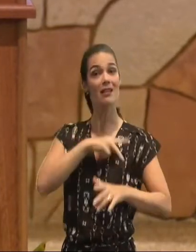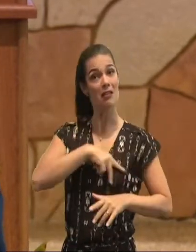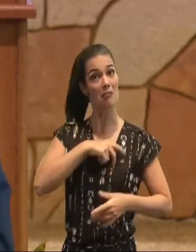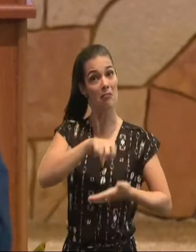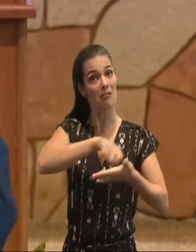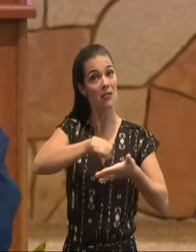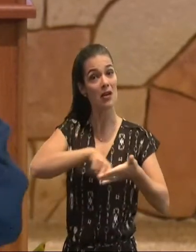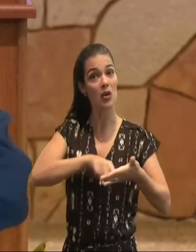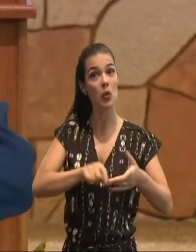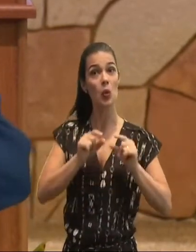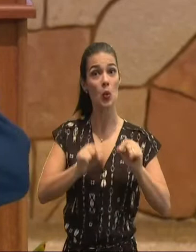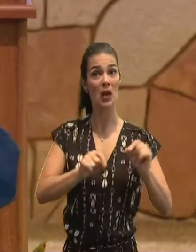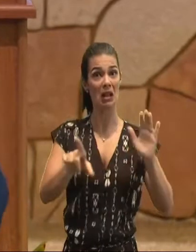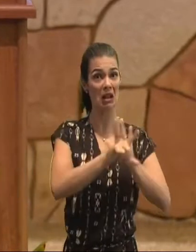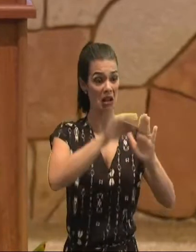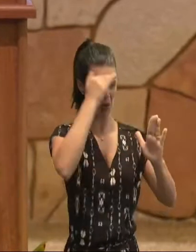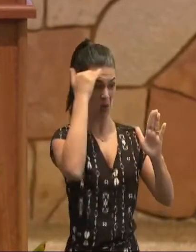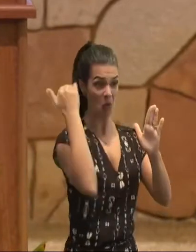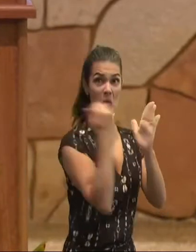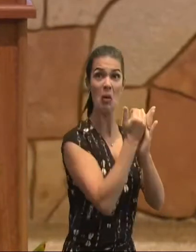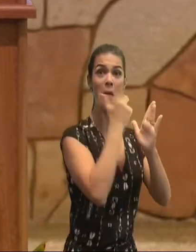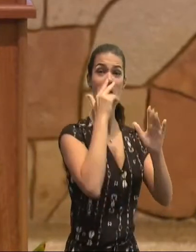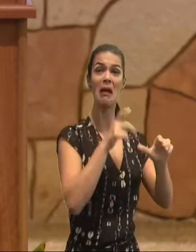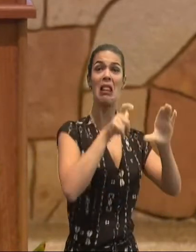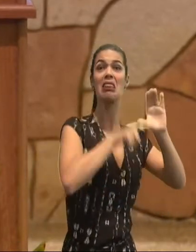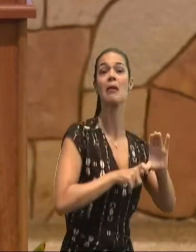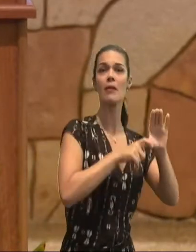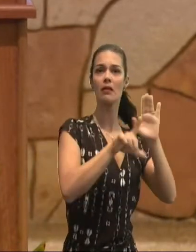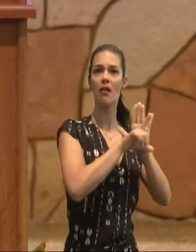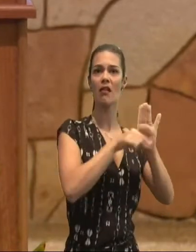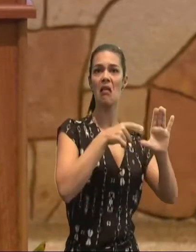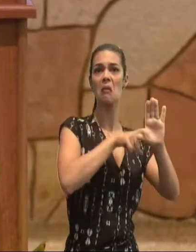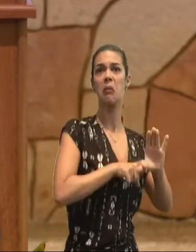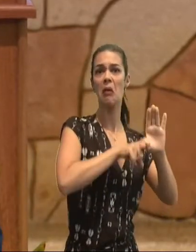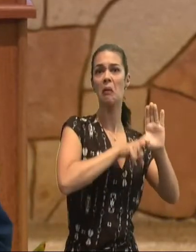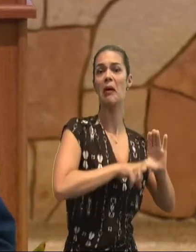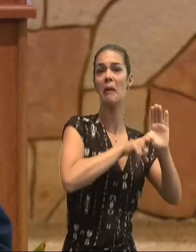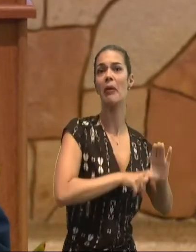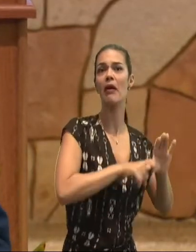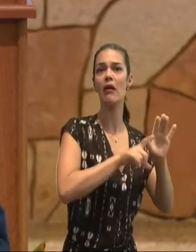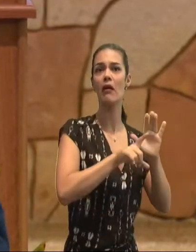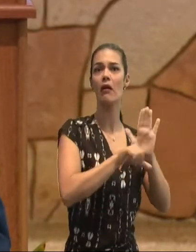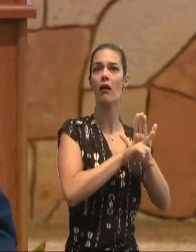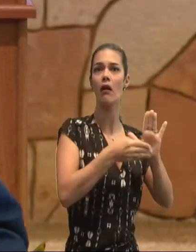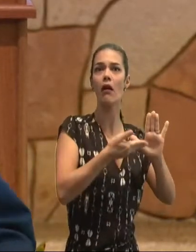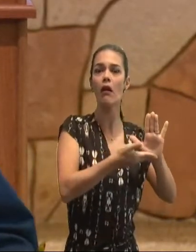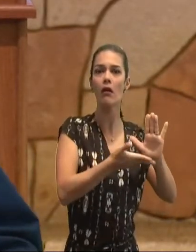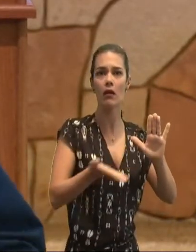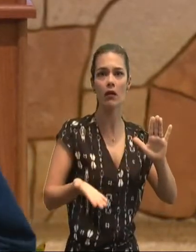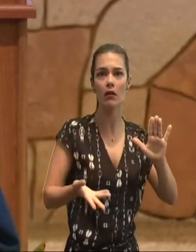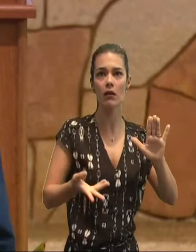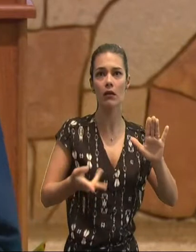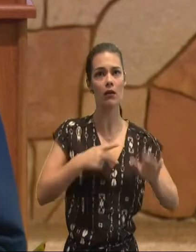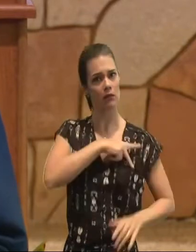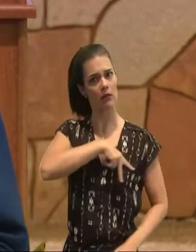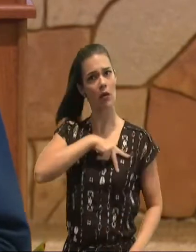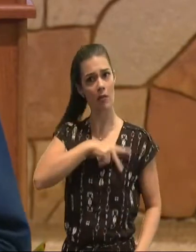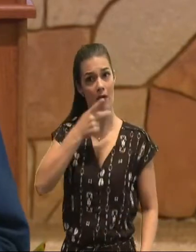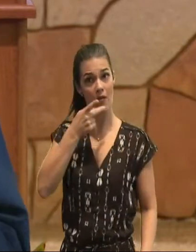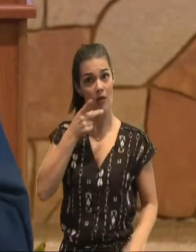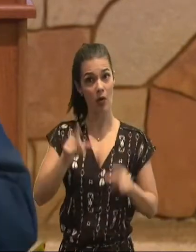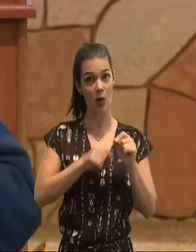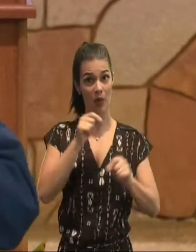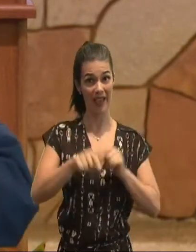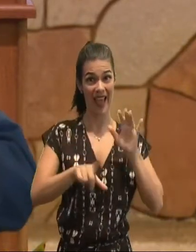diz, que, quem obedece, a lei, é devedor, a lei, verso 3, de novo, testifico, a todo homem, que se deixa, circuncidar,